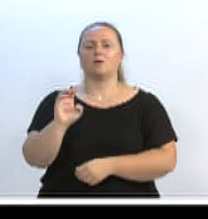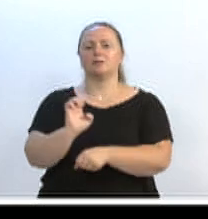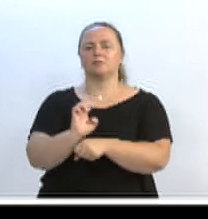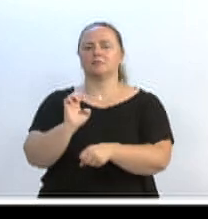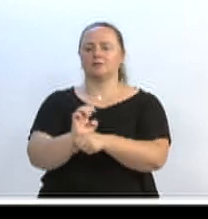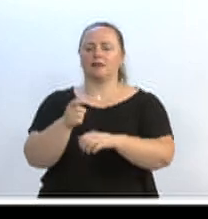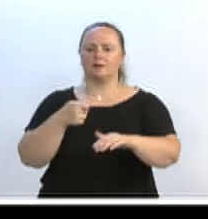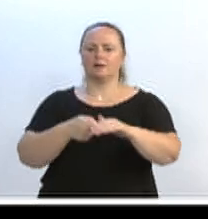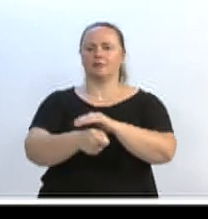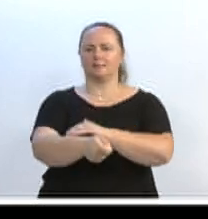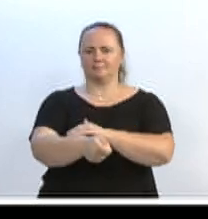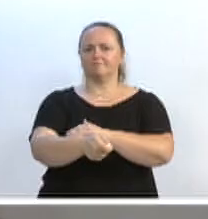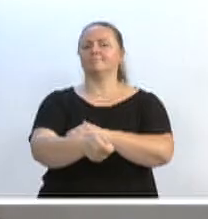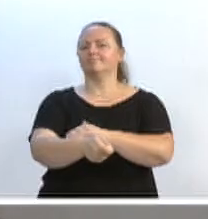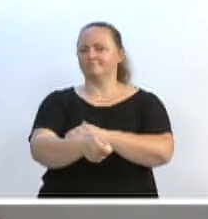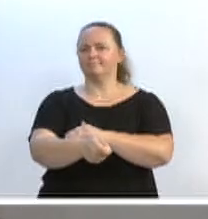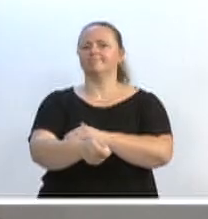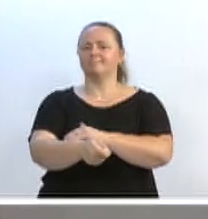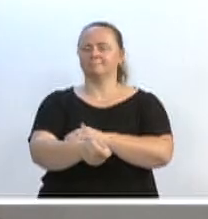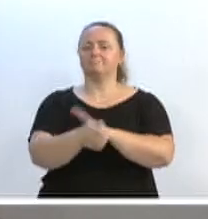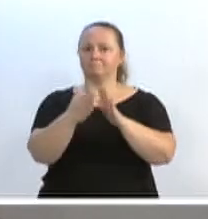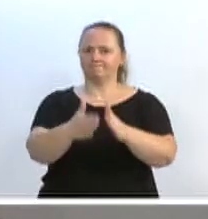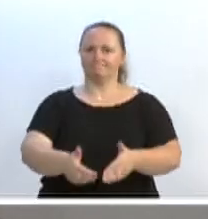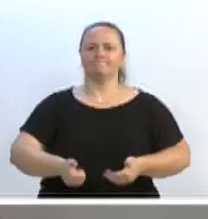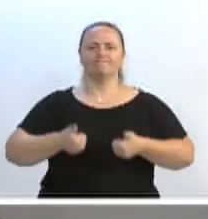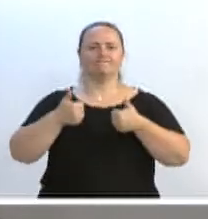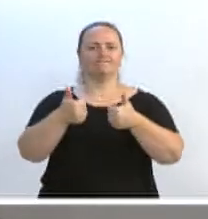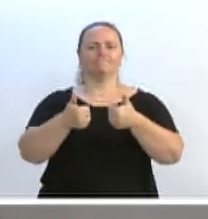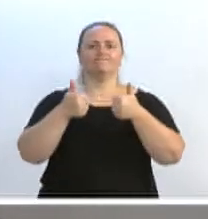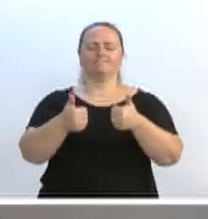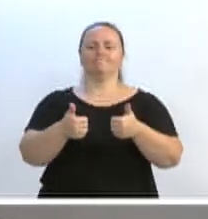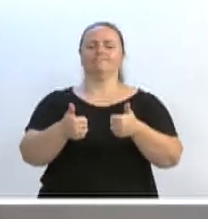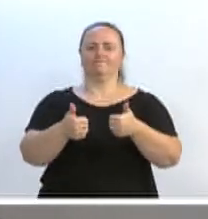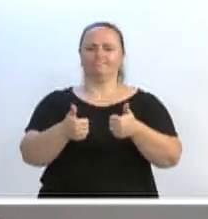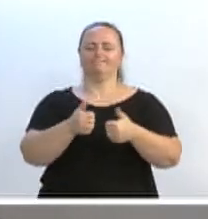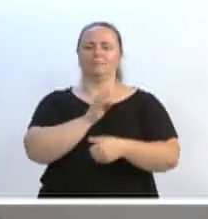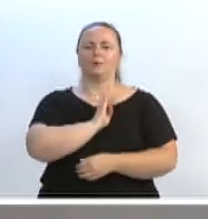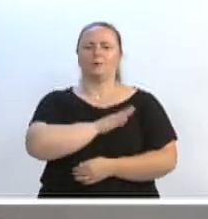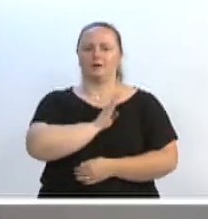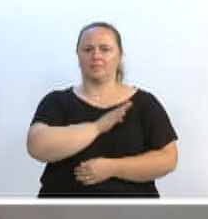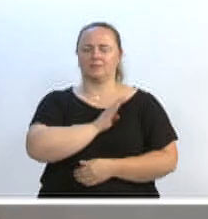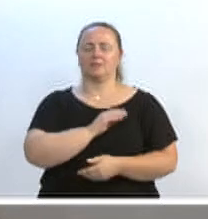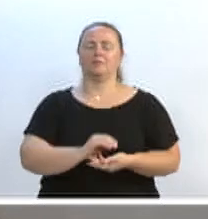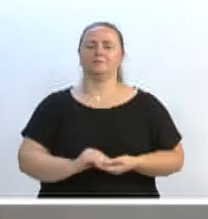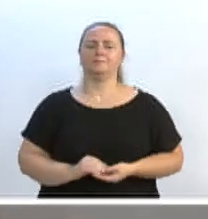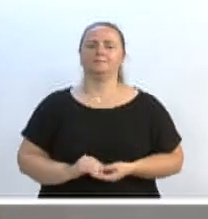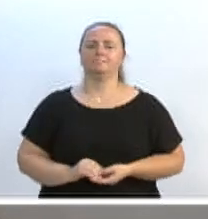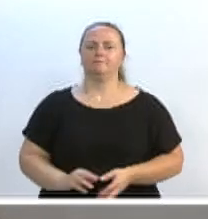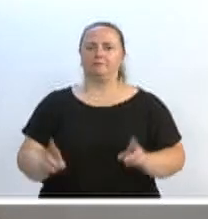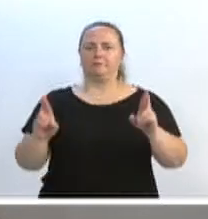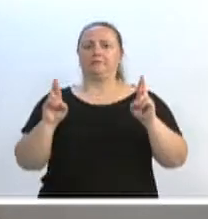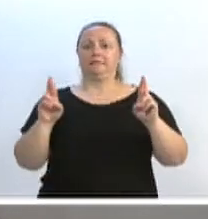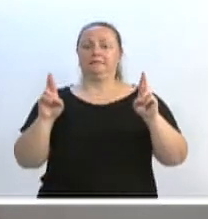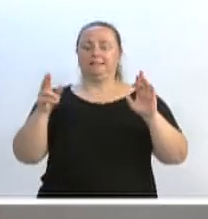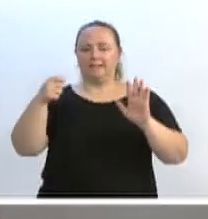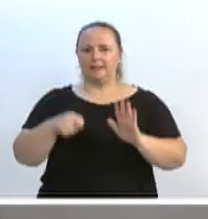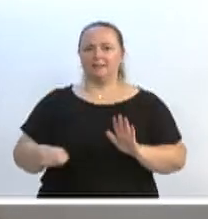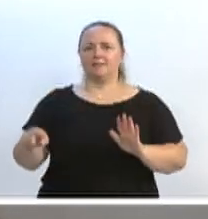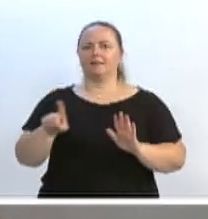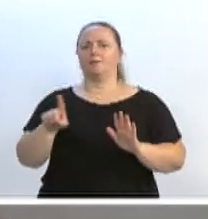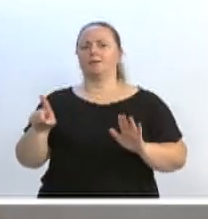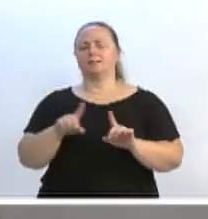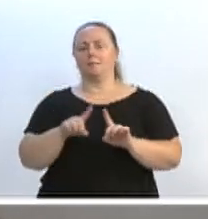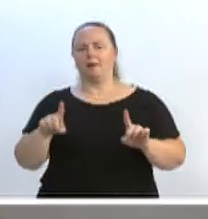à nossa cidade com certeza instalações mil e tomara que ninguém precisa utilizá-la, mas com certeza